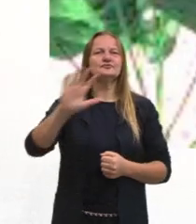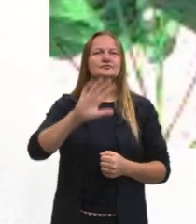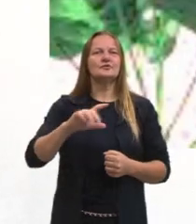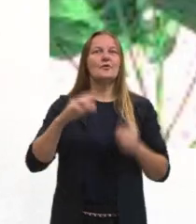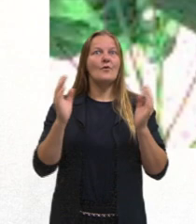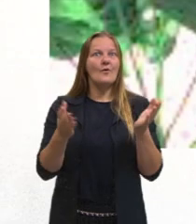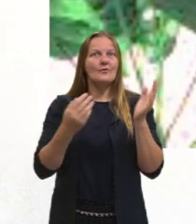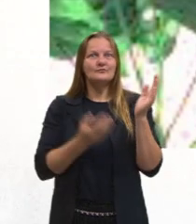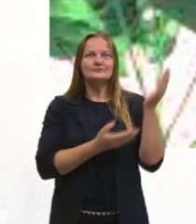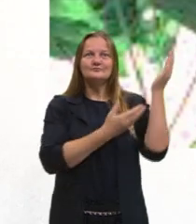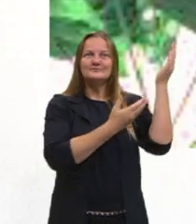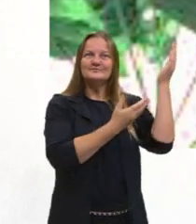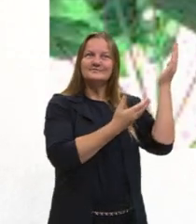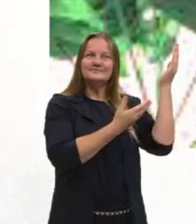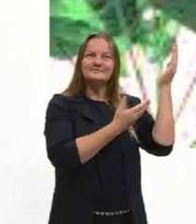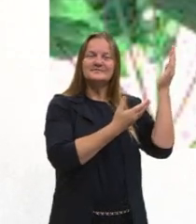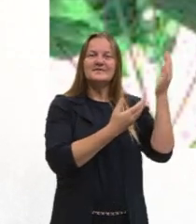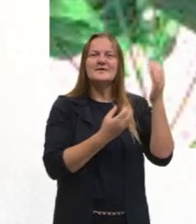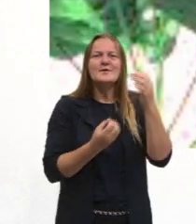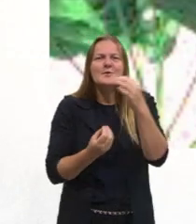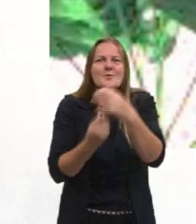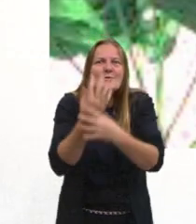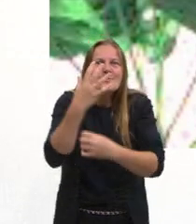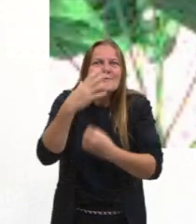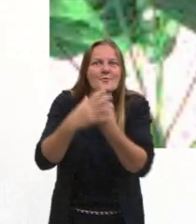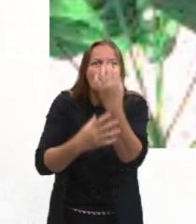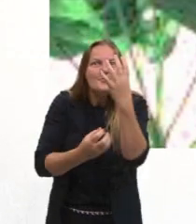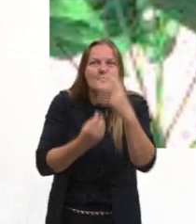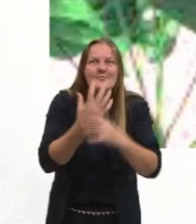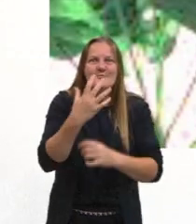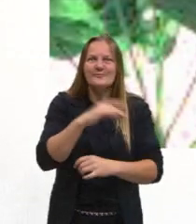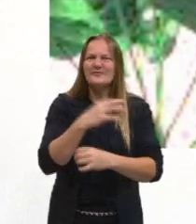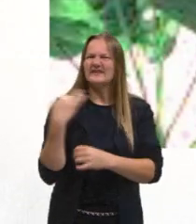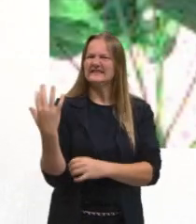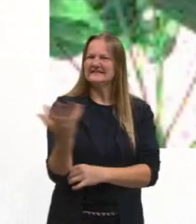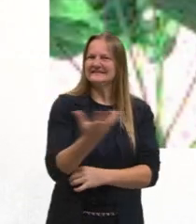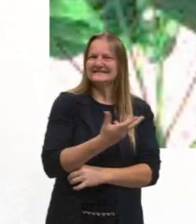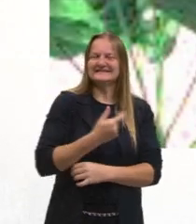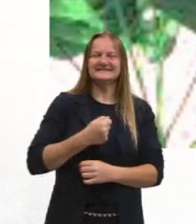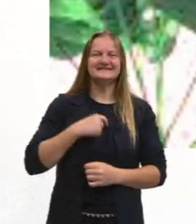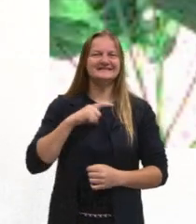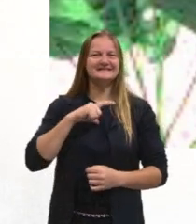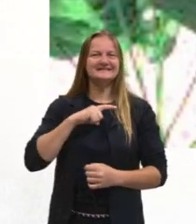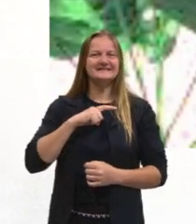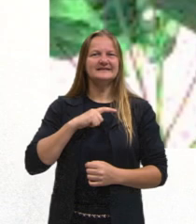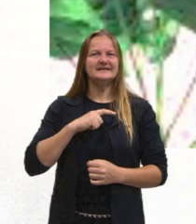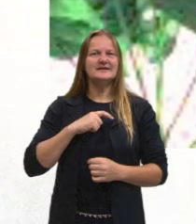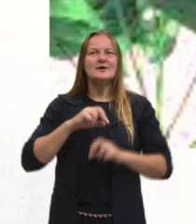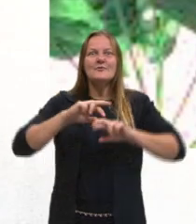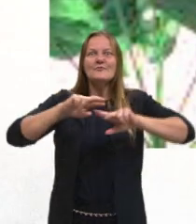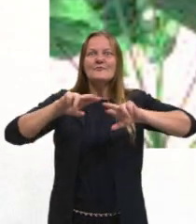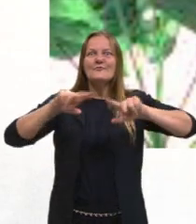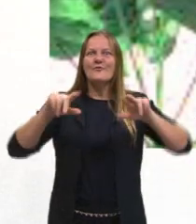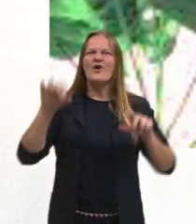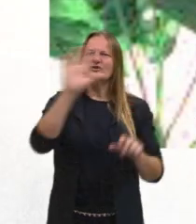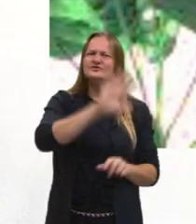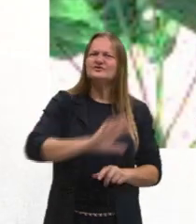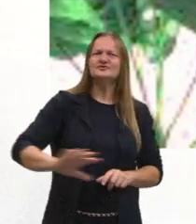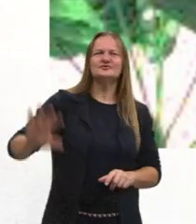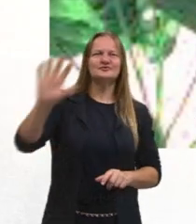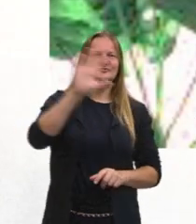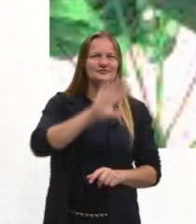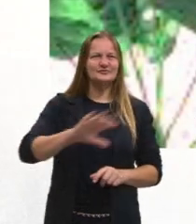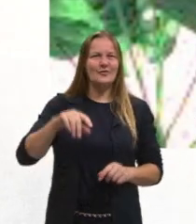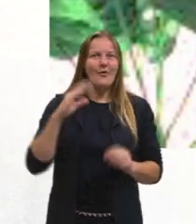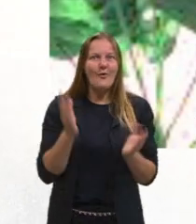Gente, as plantas, o reino plant, especificamente a anatomia vegetal, ela é bem ampla. Então hoje